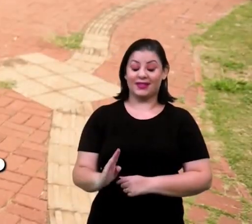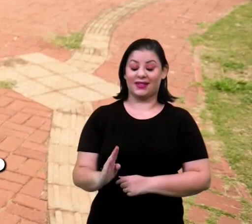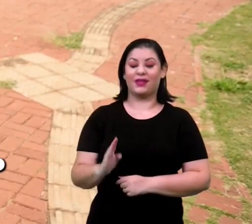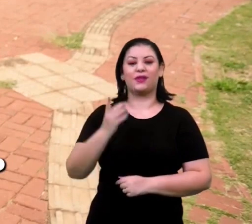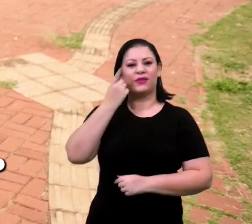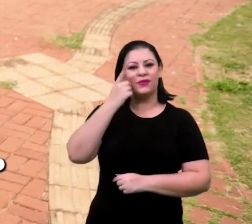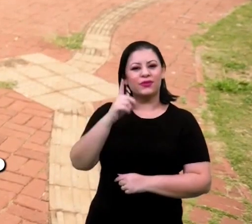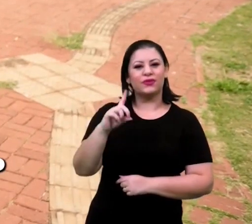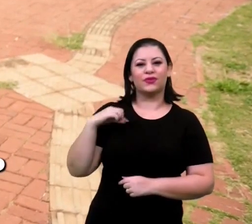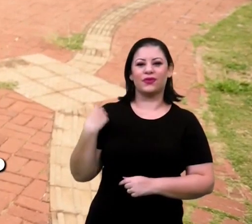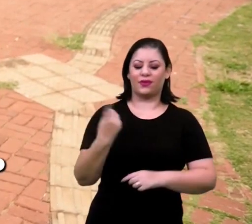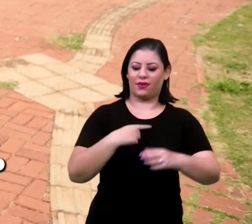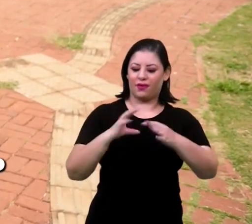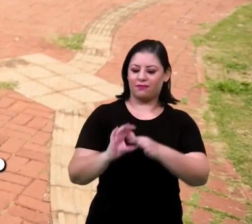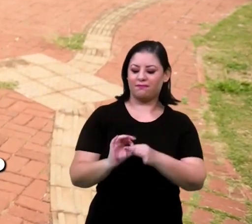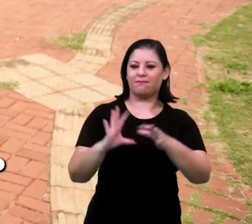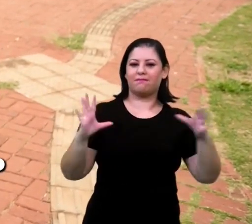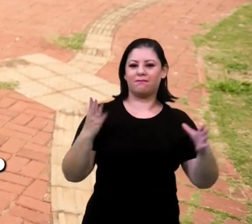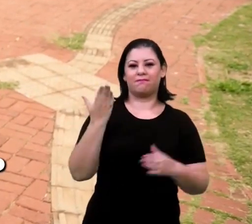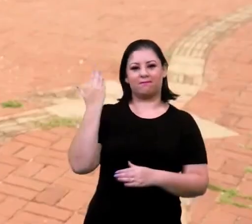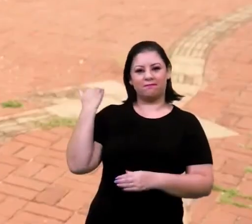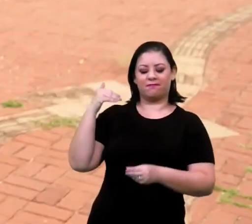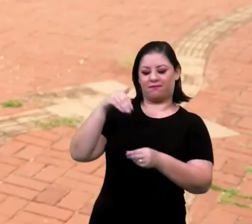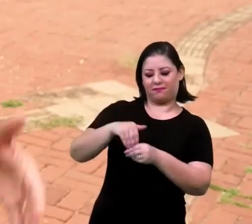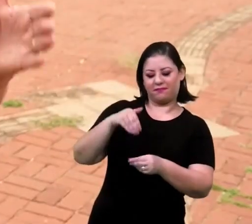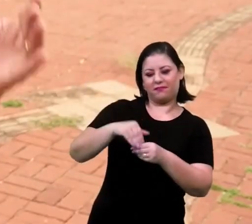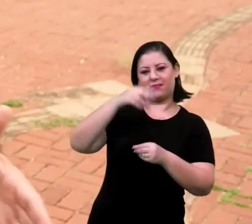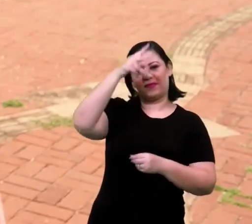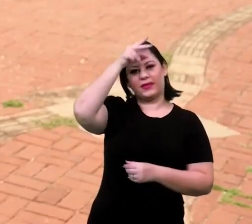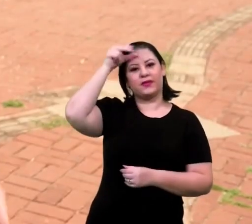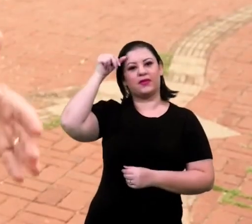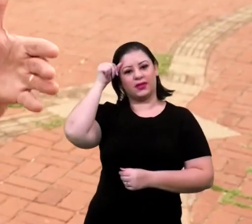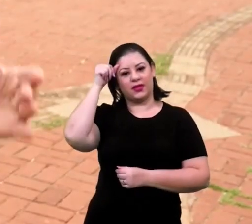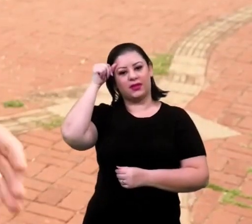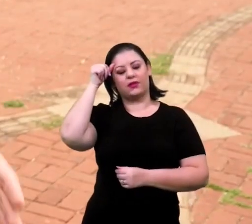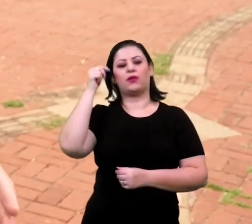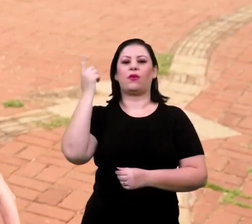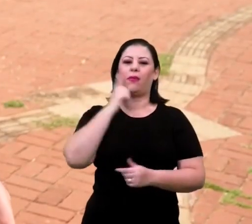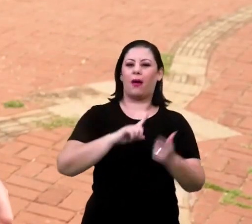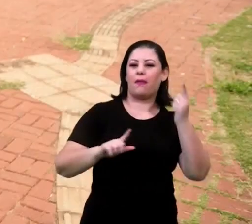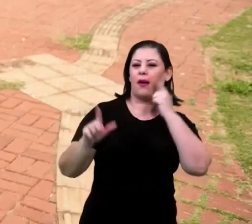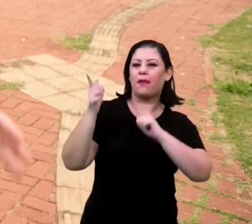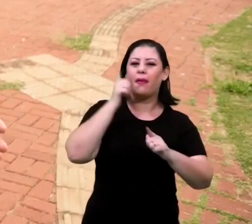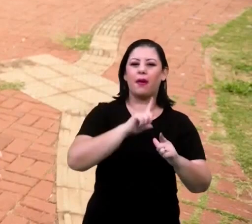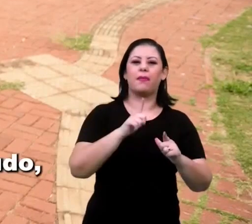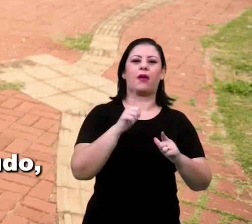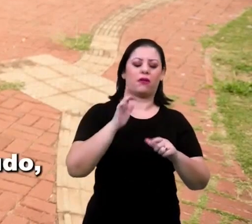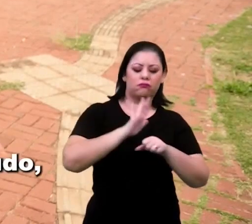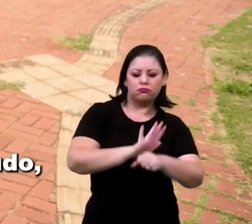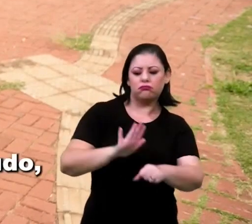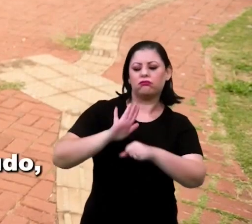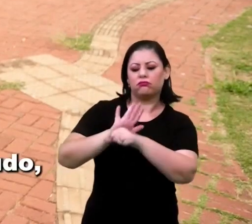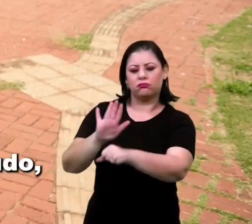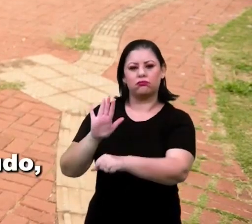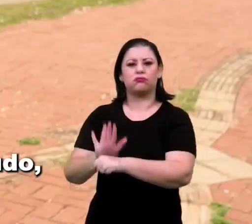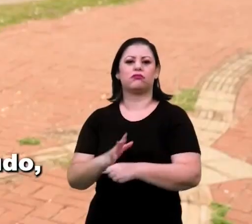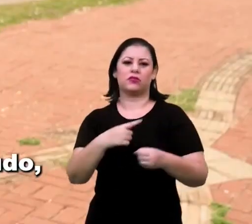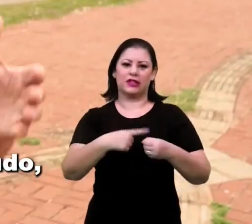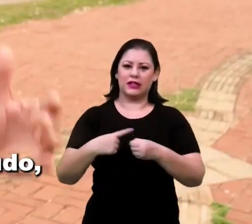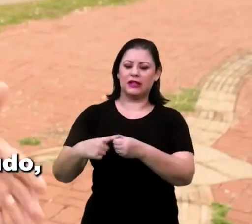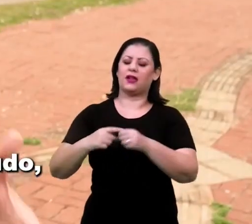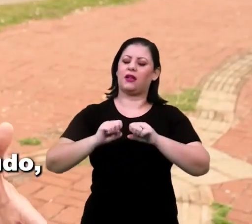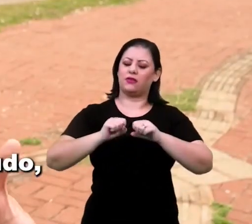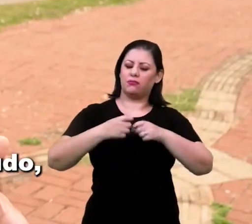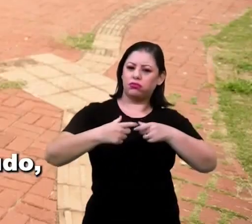democracia, fui eleito prefeito de Presidente Prudente, que me possibilitou fazer muitas obras que ajudaram nossa cidade a crescer